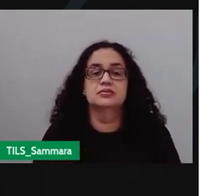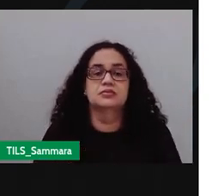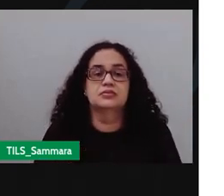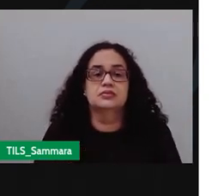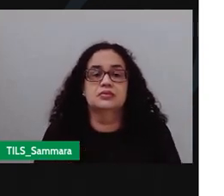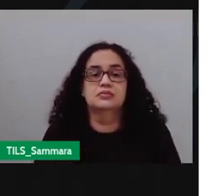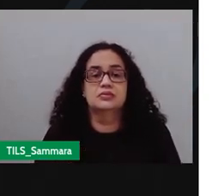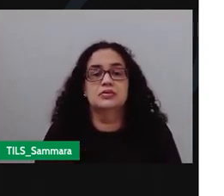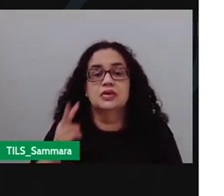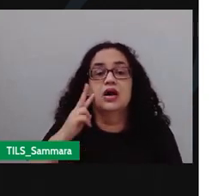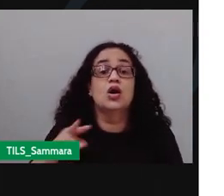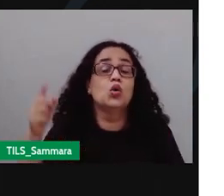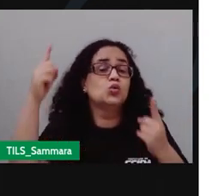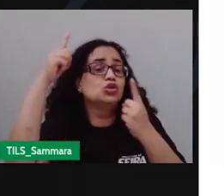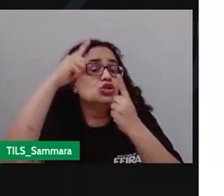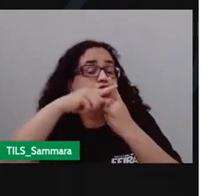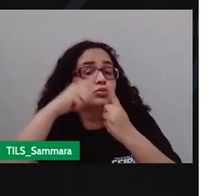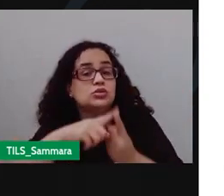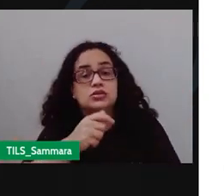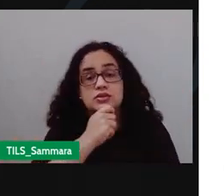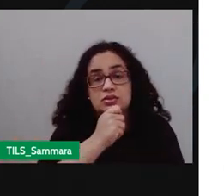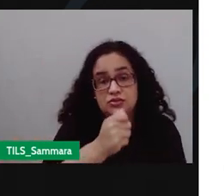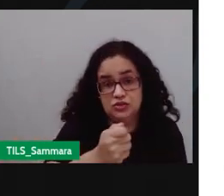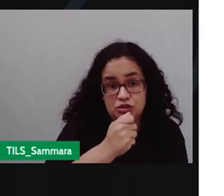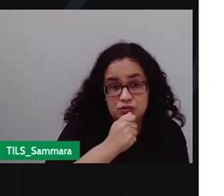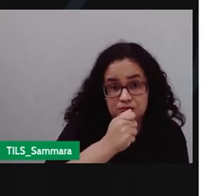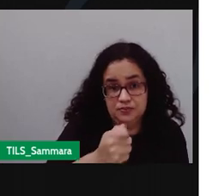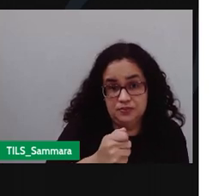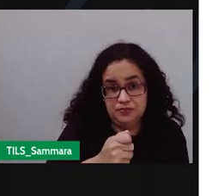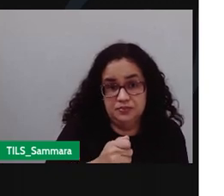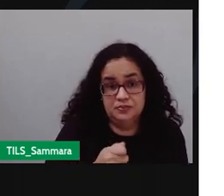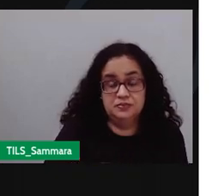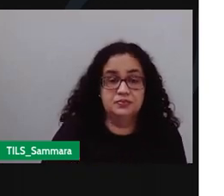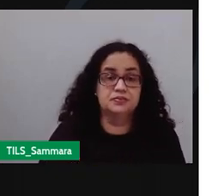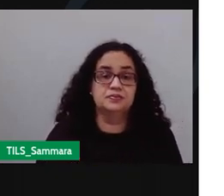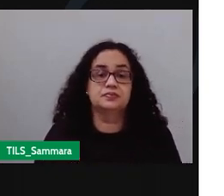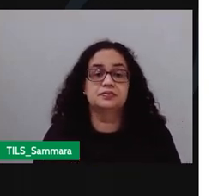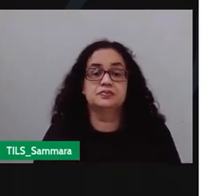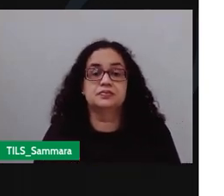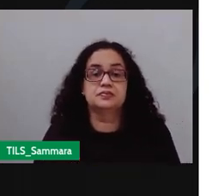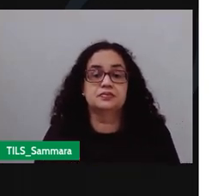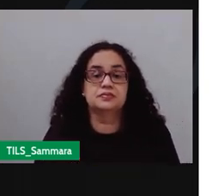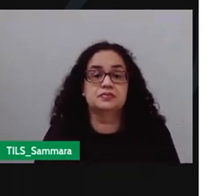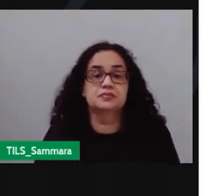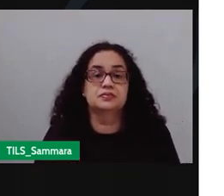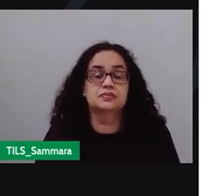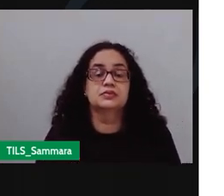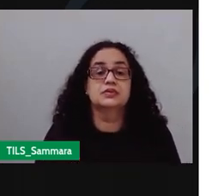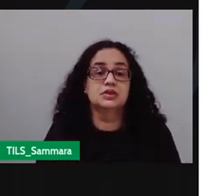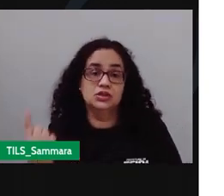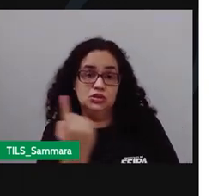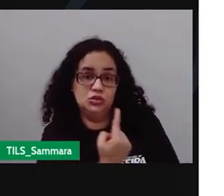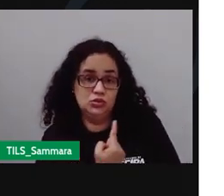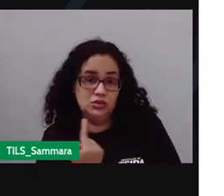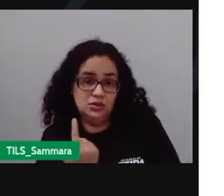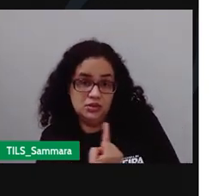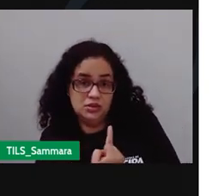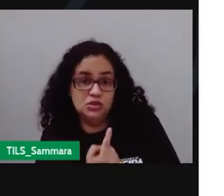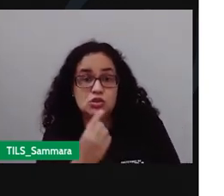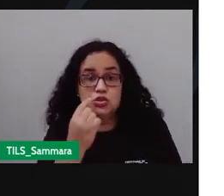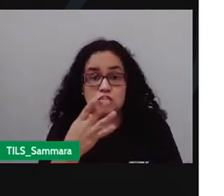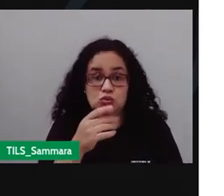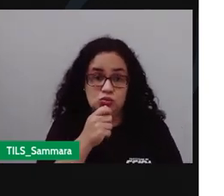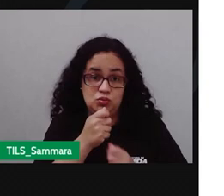Vejamos agora os tipos de entrevistas. Individual é realizada